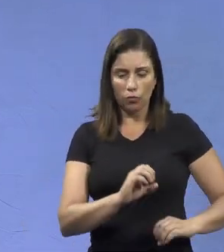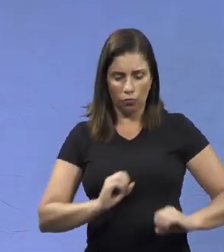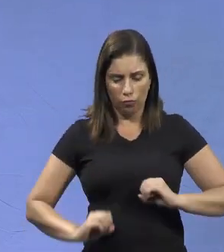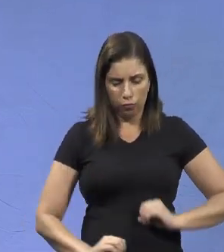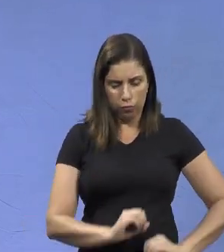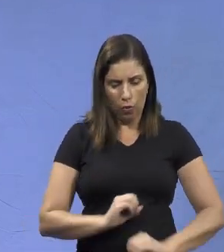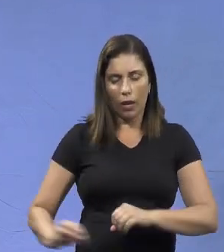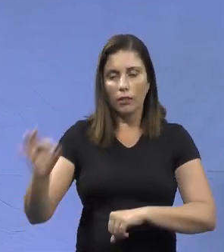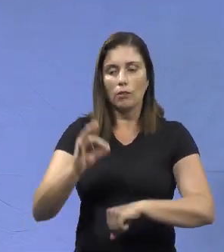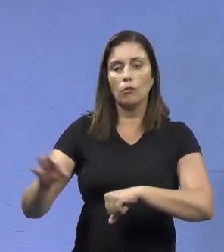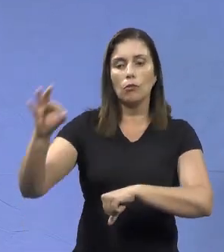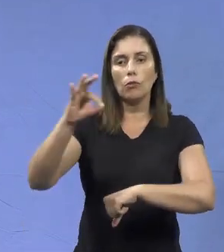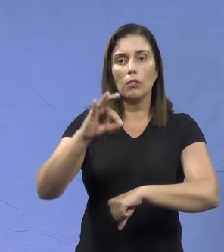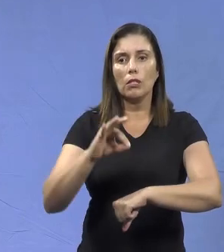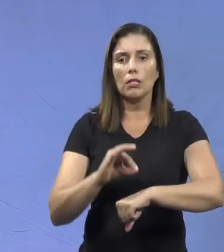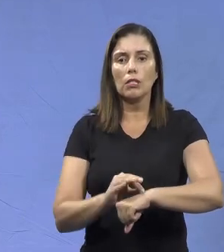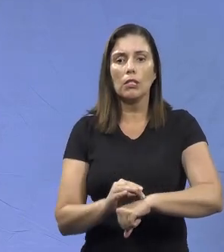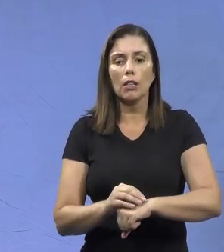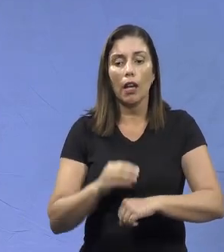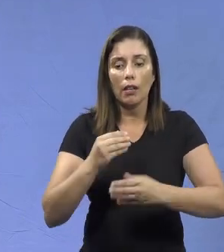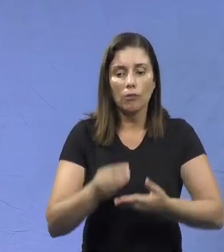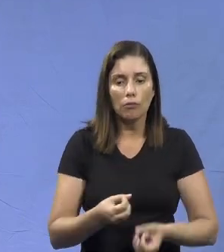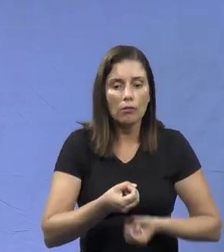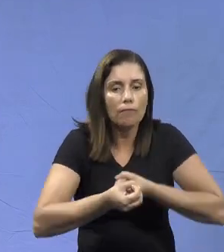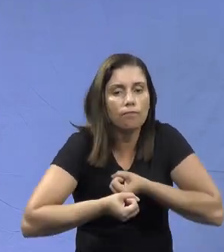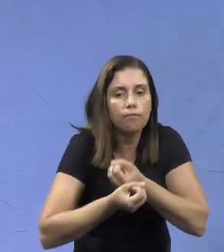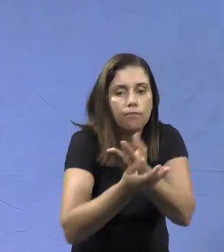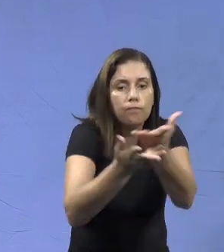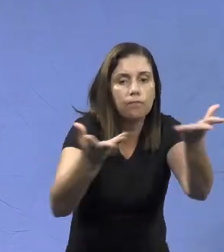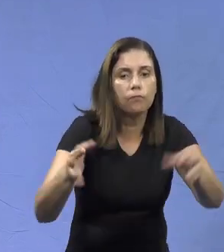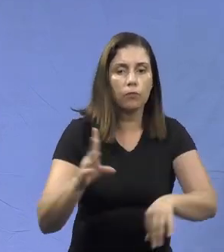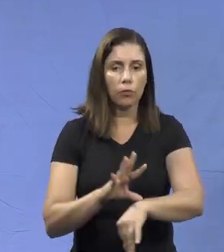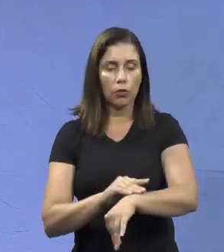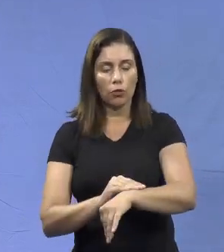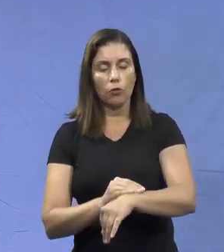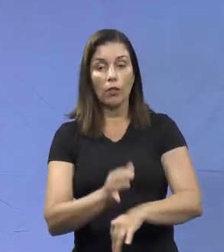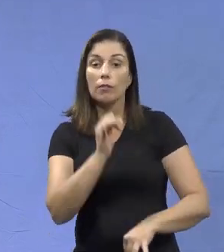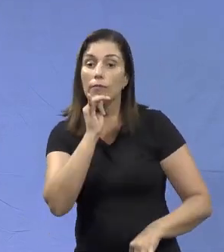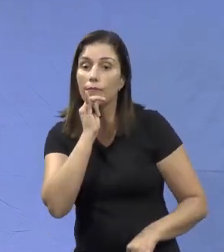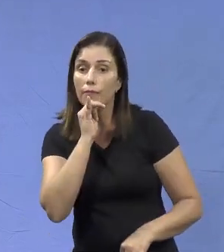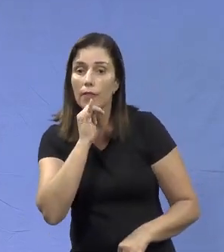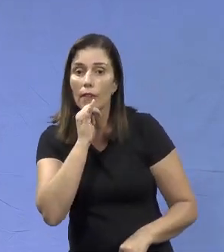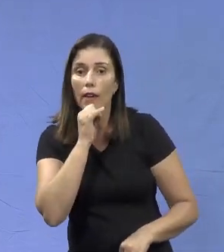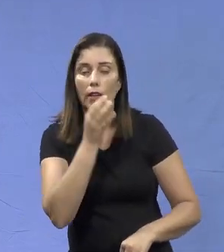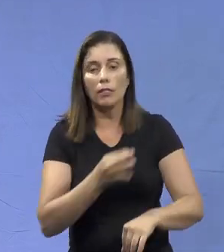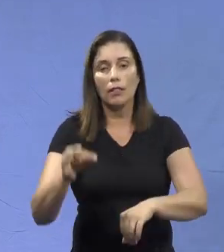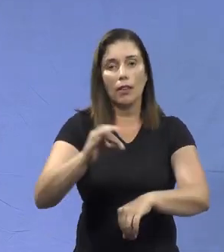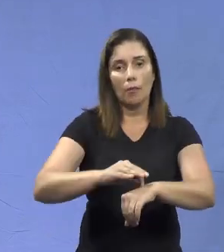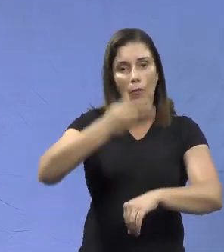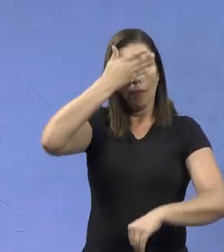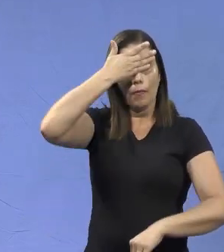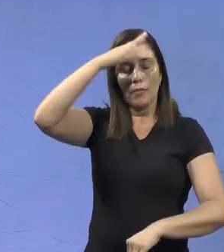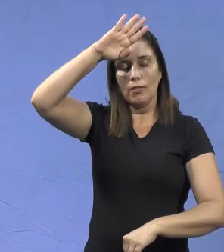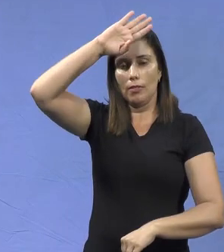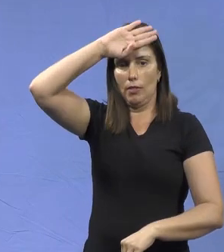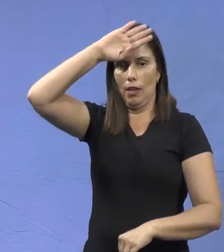insetos vetores de algumas arbovirosas. Exemplo de Aedes aegypti, né? E Cullix quinquifaciatus, certo?